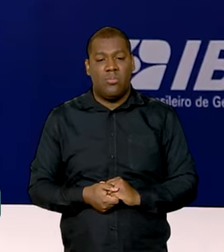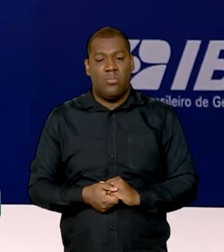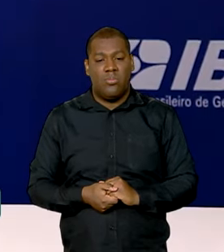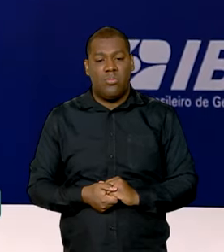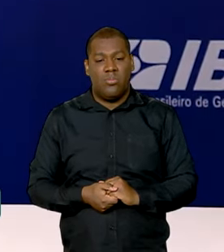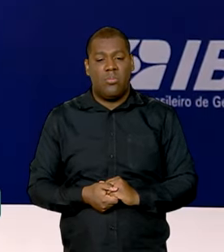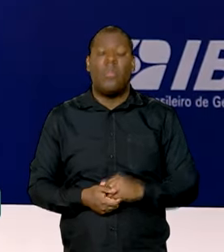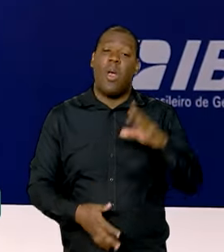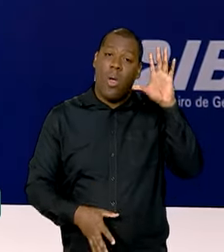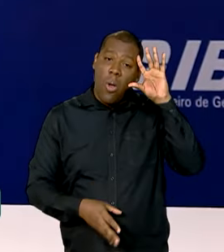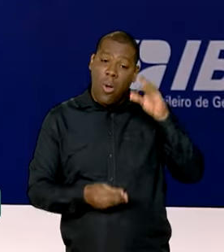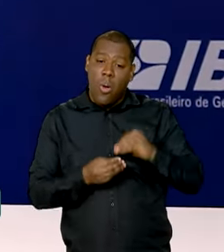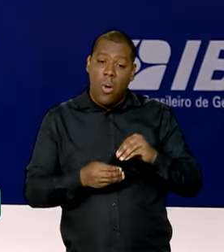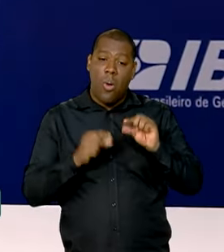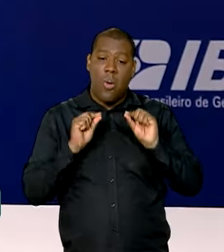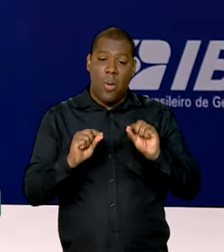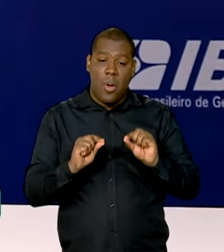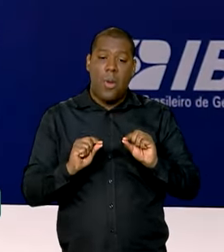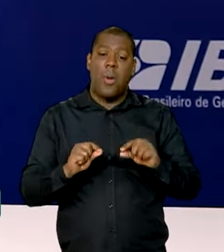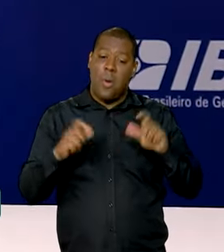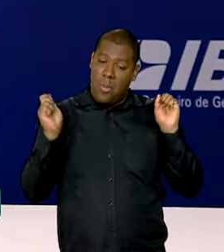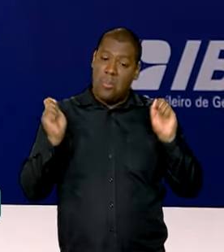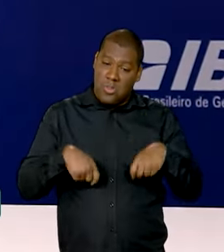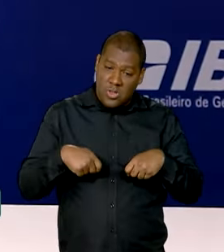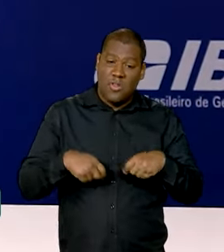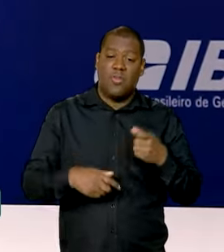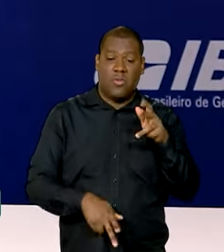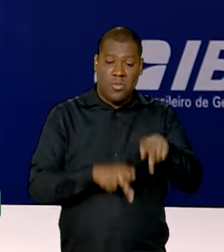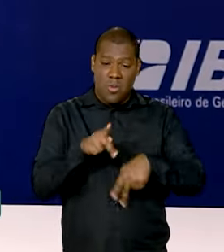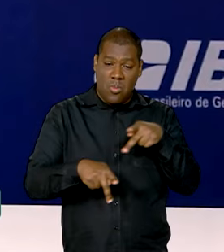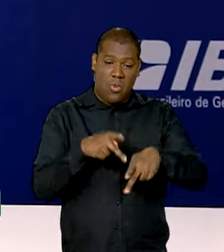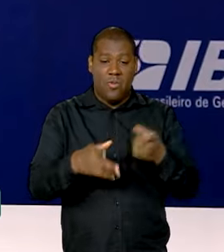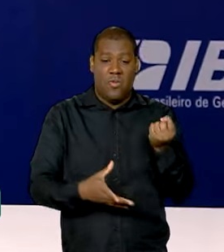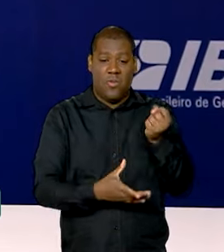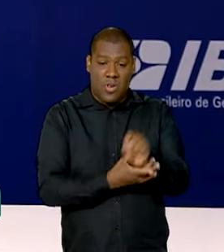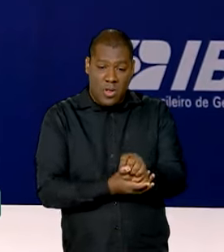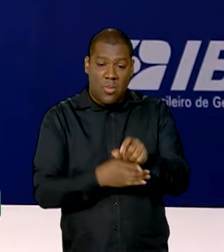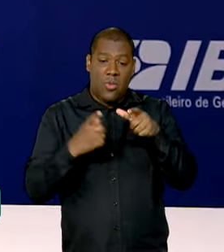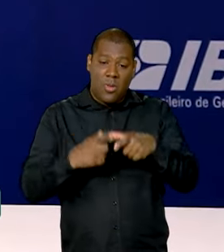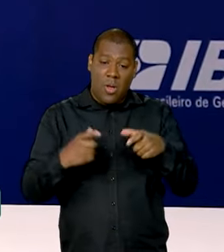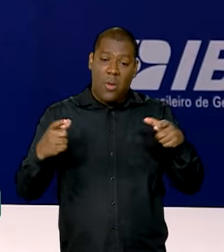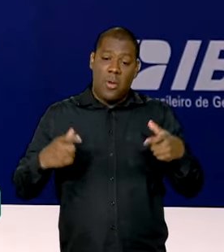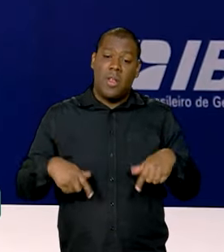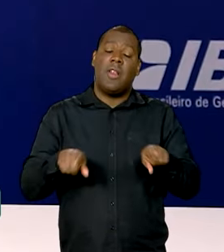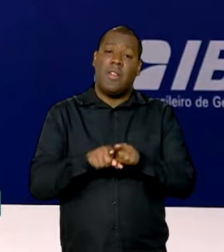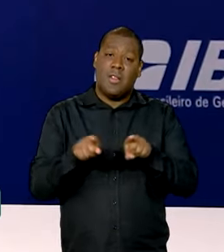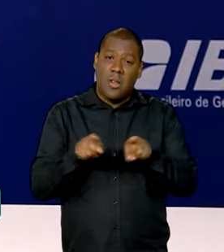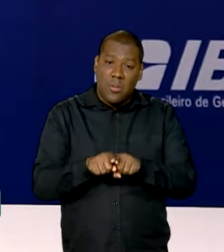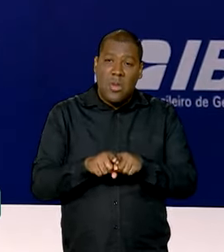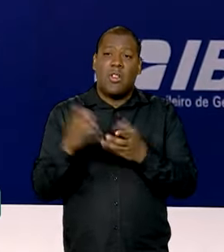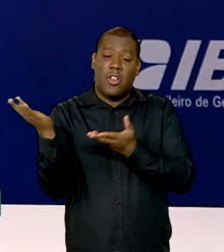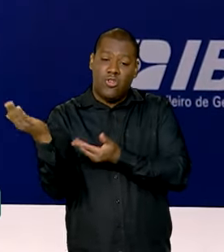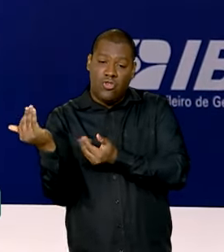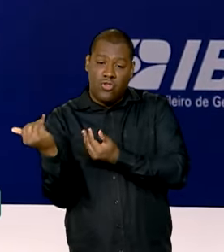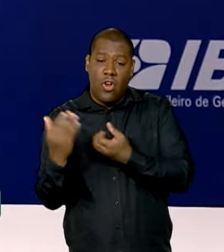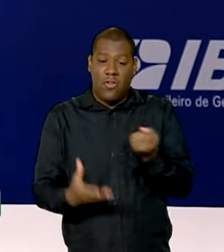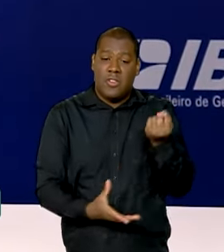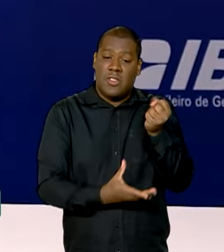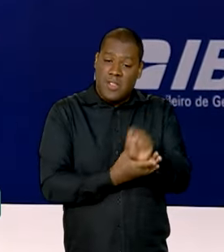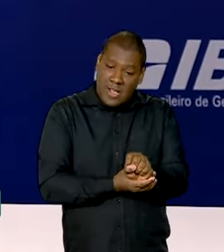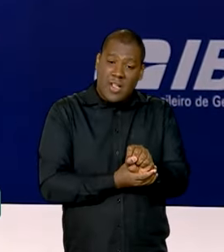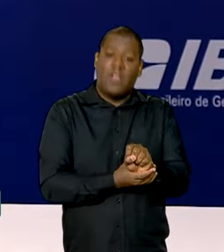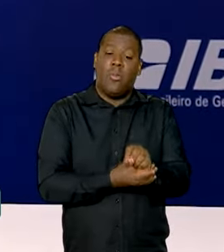nos mostra que existe um potencial de crescimento, existe bastante juventude, e isso faz com que todas as políticas públicas